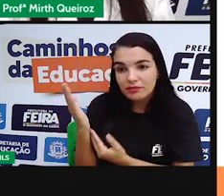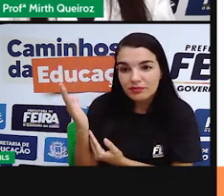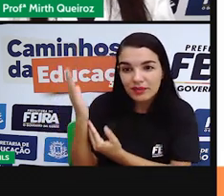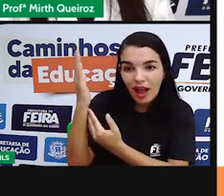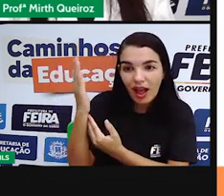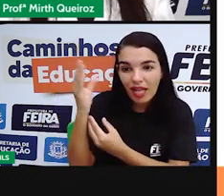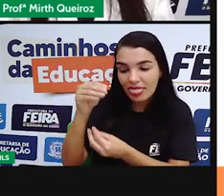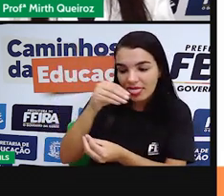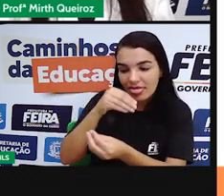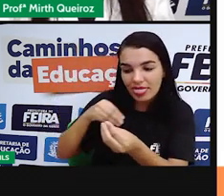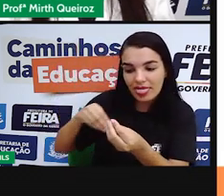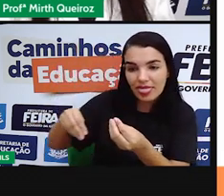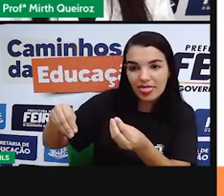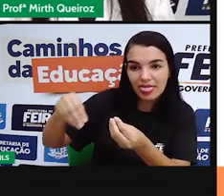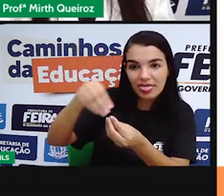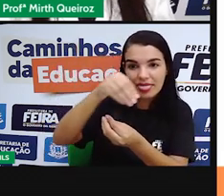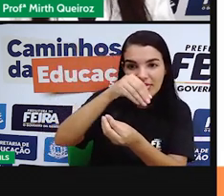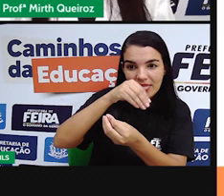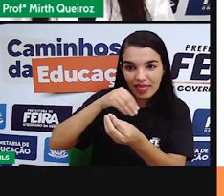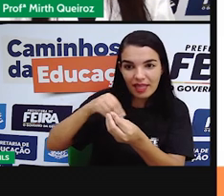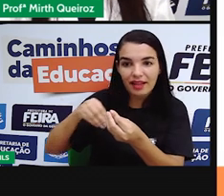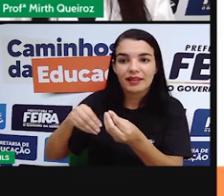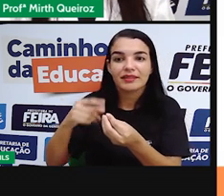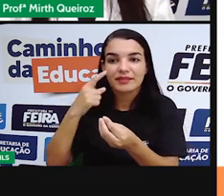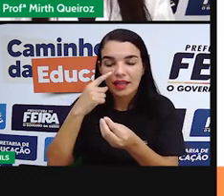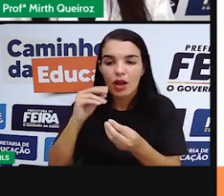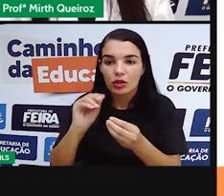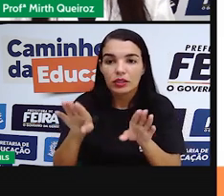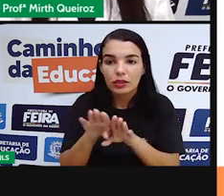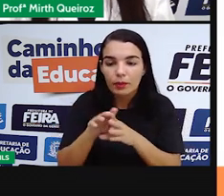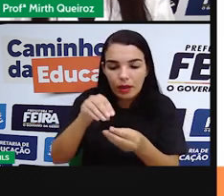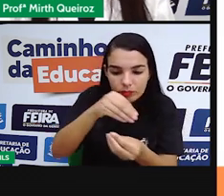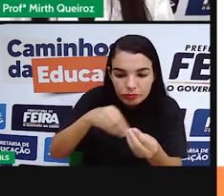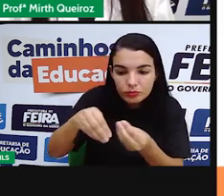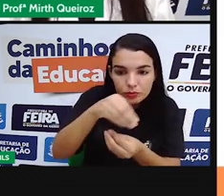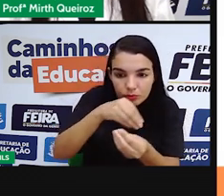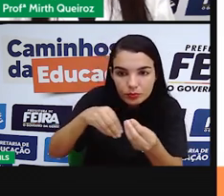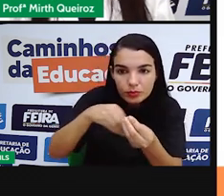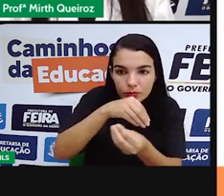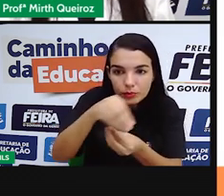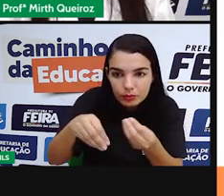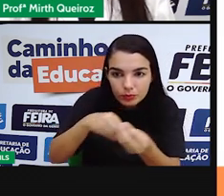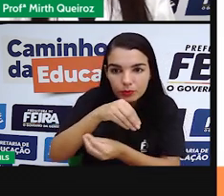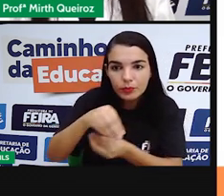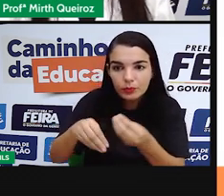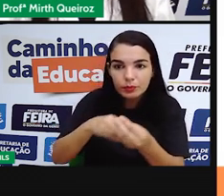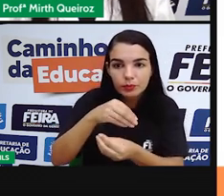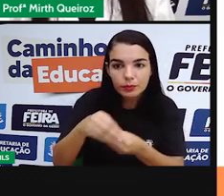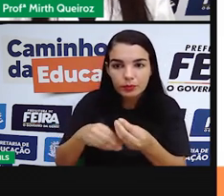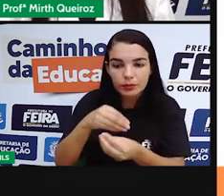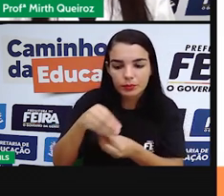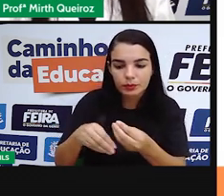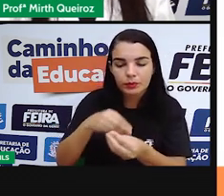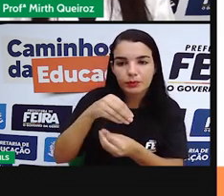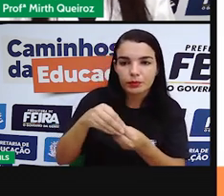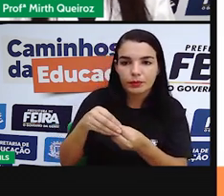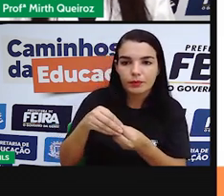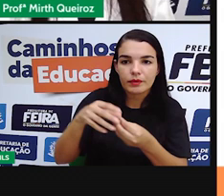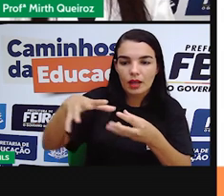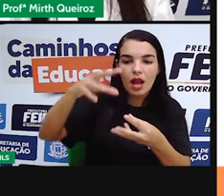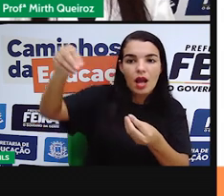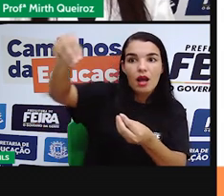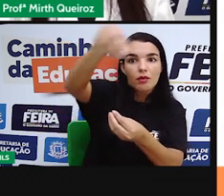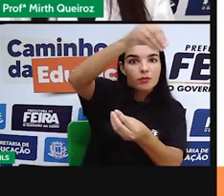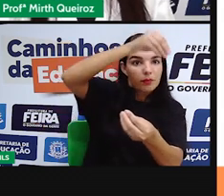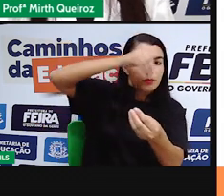e a Terra aí também girando em torno de si mesma para dar origem ao dia e à noite. Pró, mas a Terra, ela gira